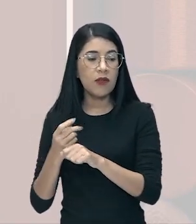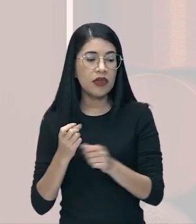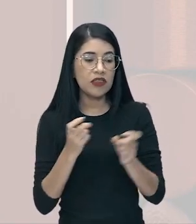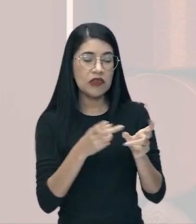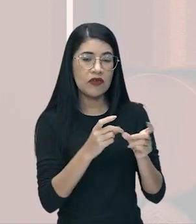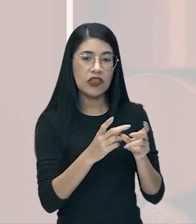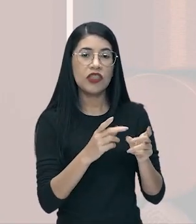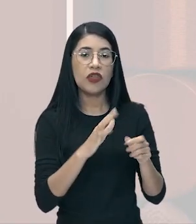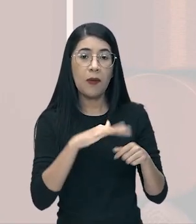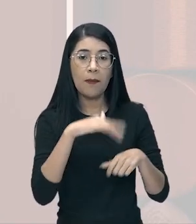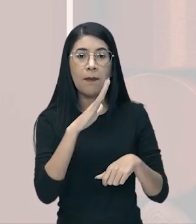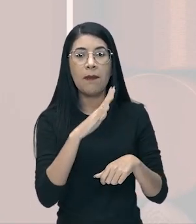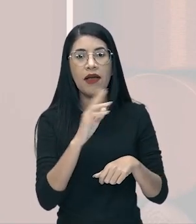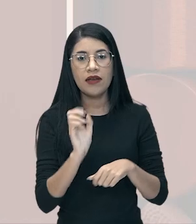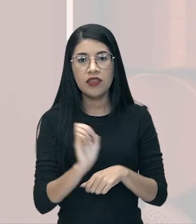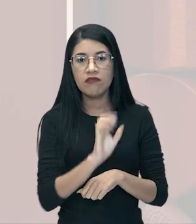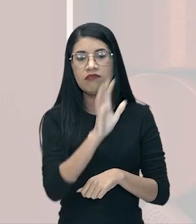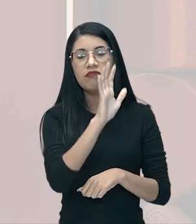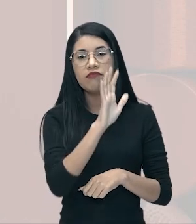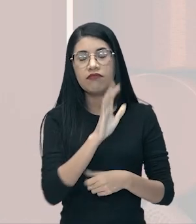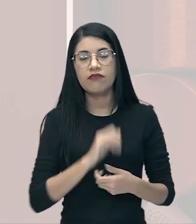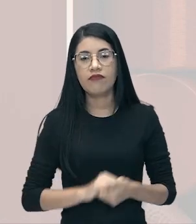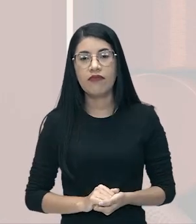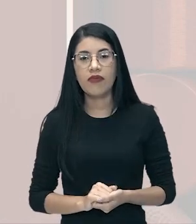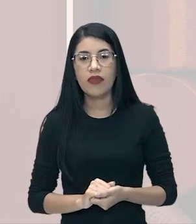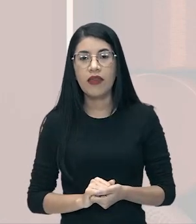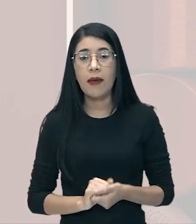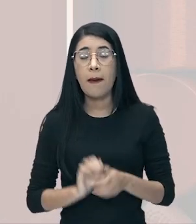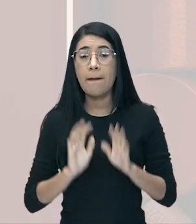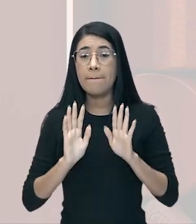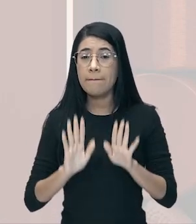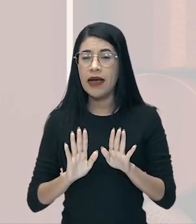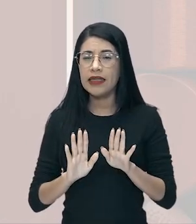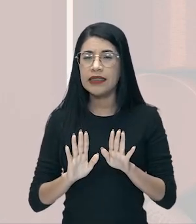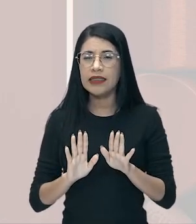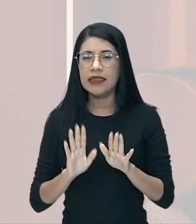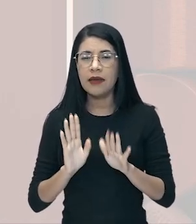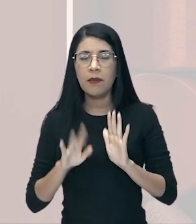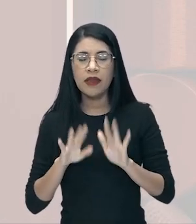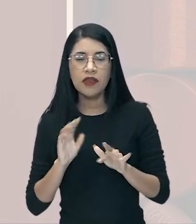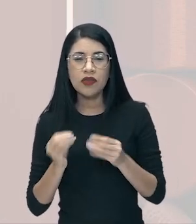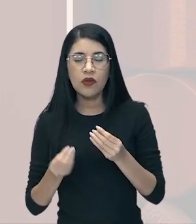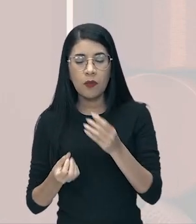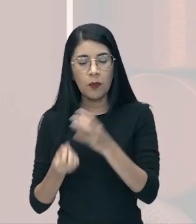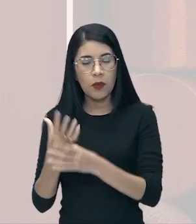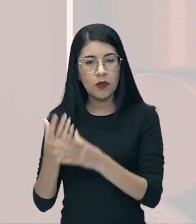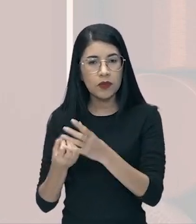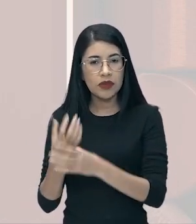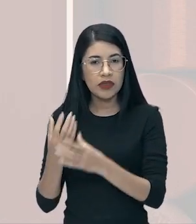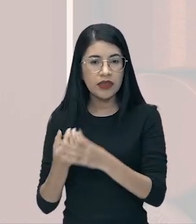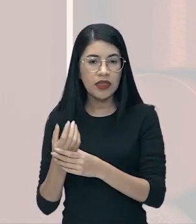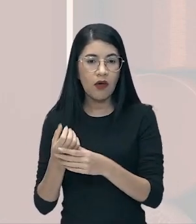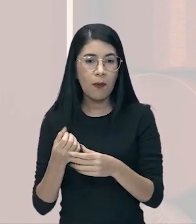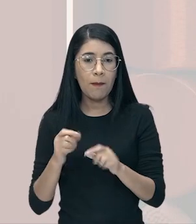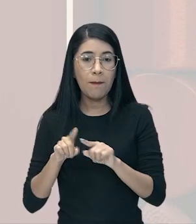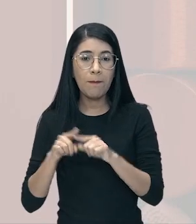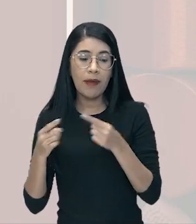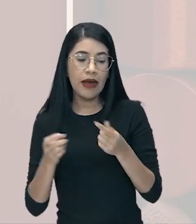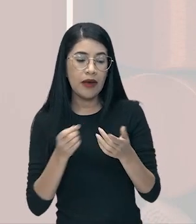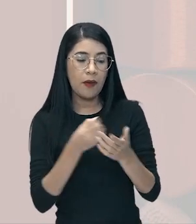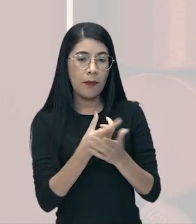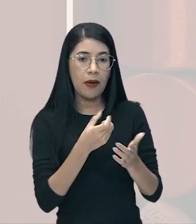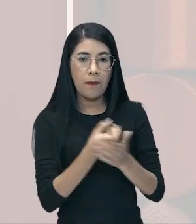preço ainda maior. Só que, na medida em que se produzia muito e não se consumia o que